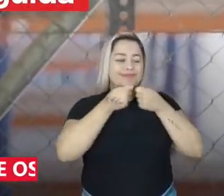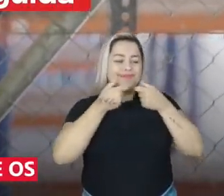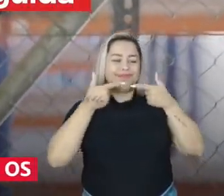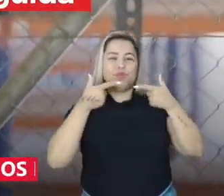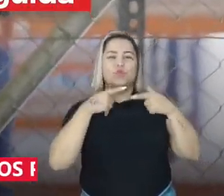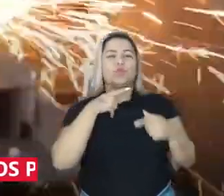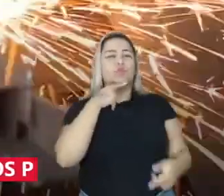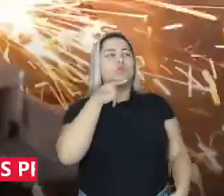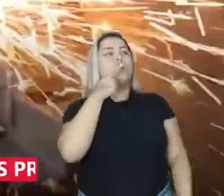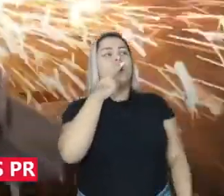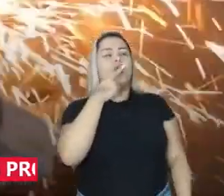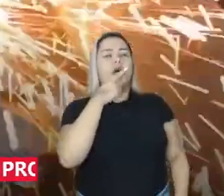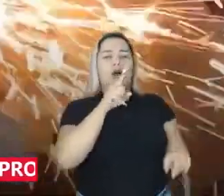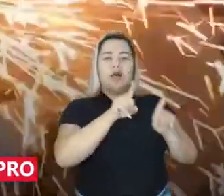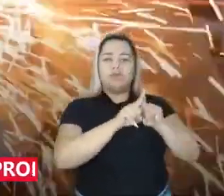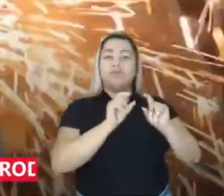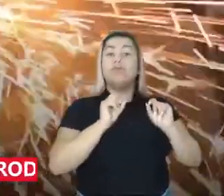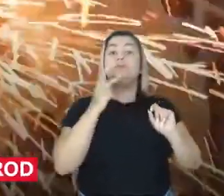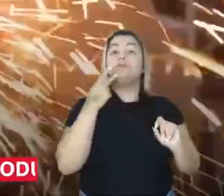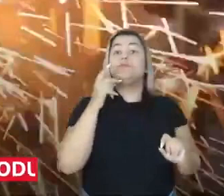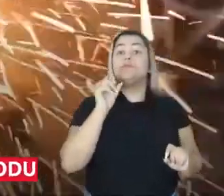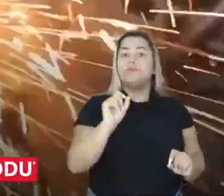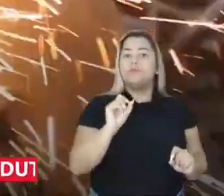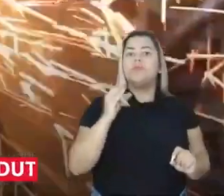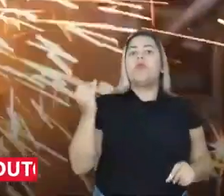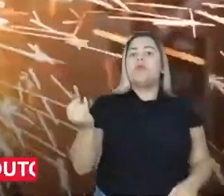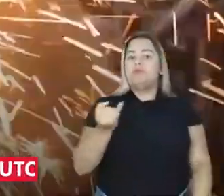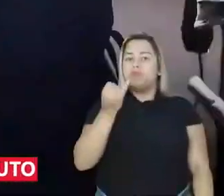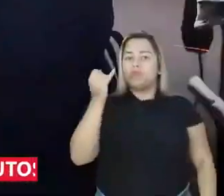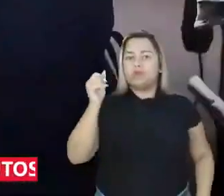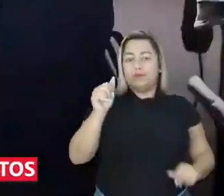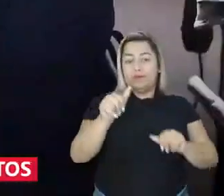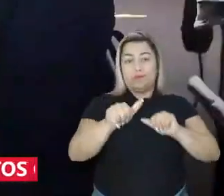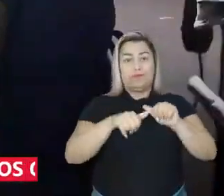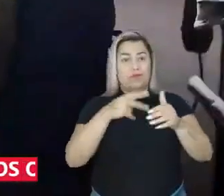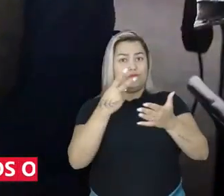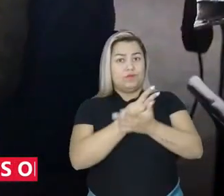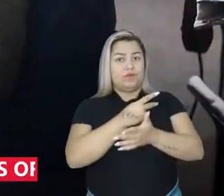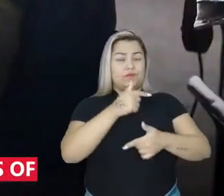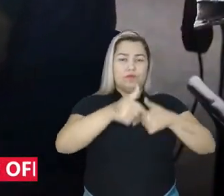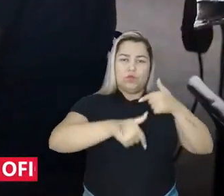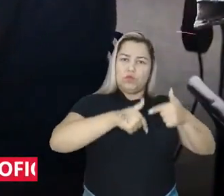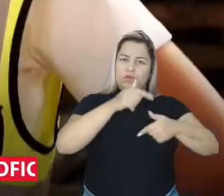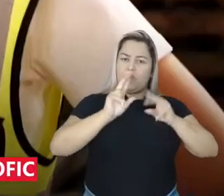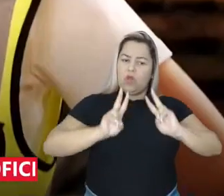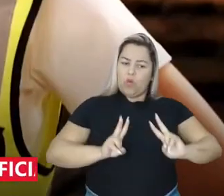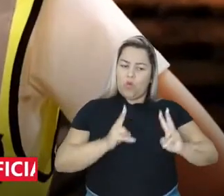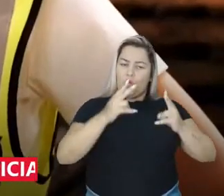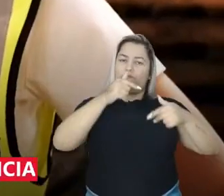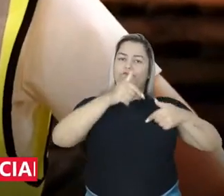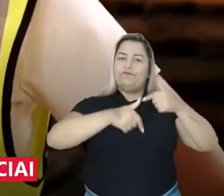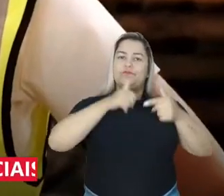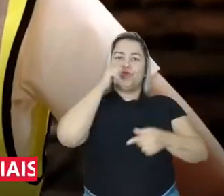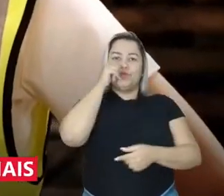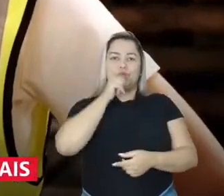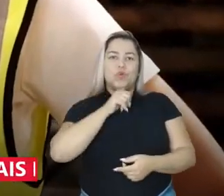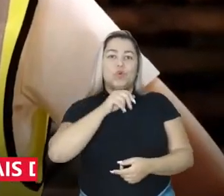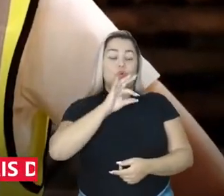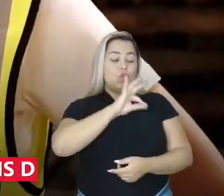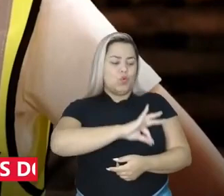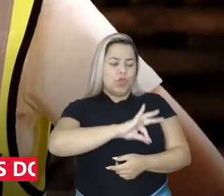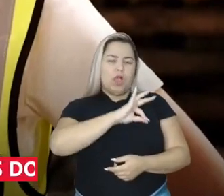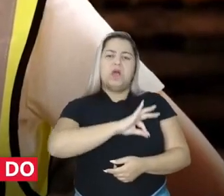cabeça erguida. E para isso, é importante gerar emprego e valorizar o trabalhador e a trabalhadora com um salário